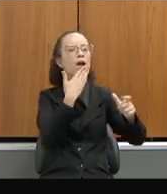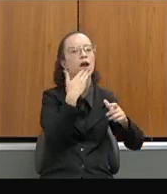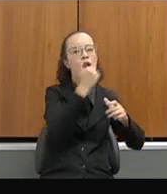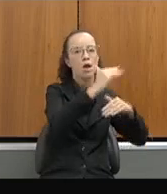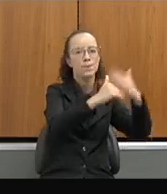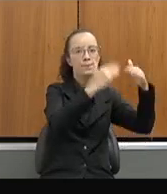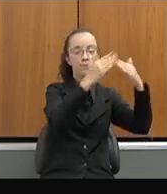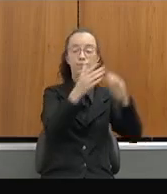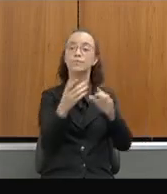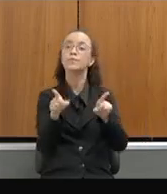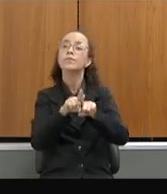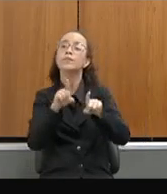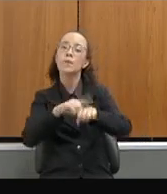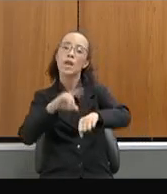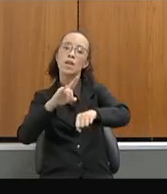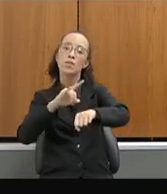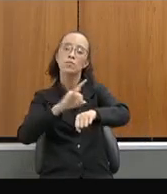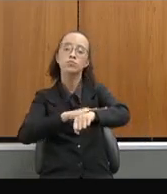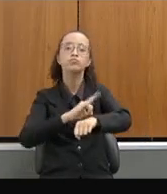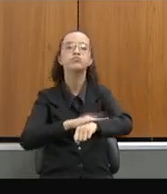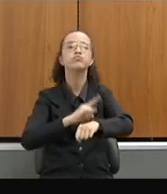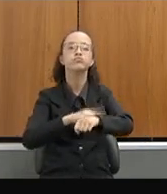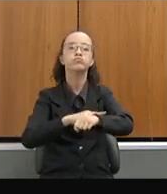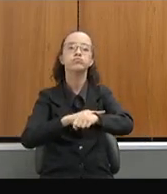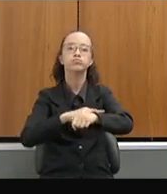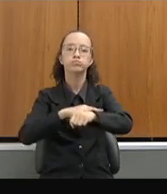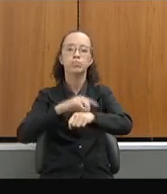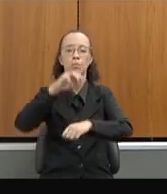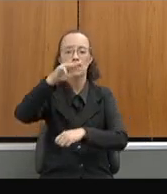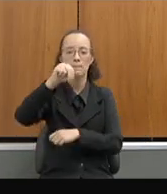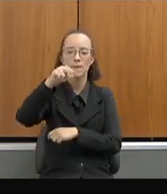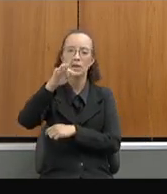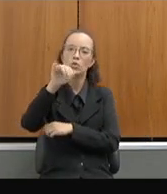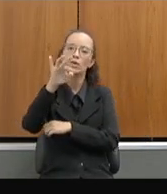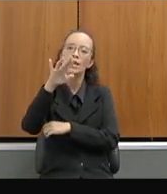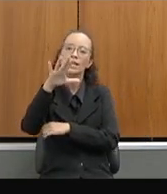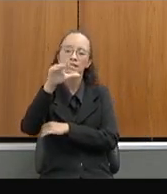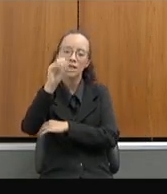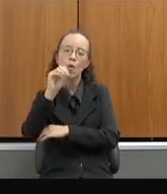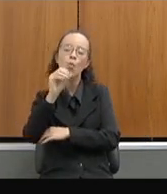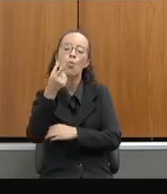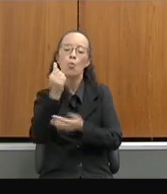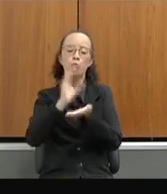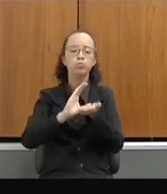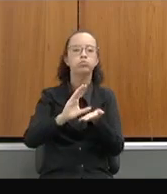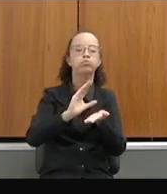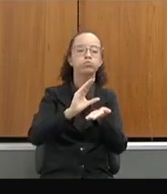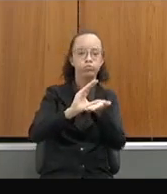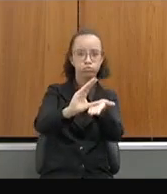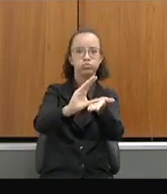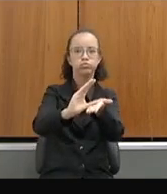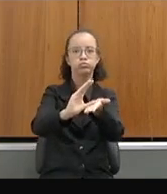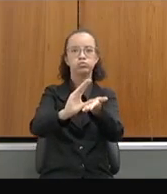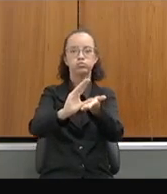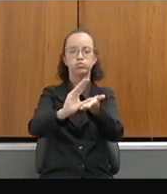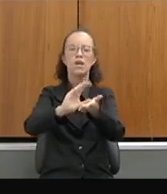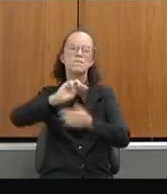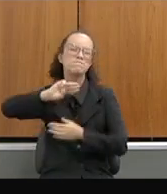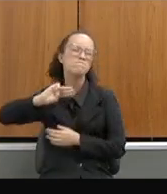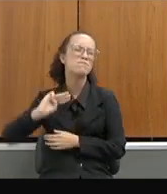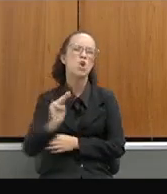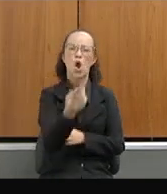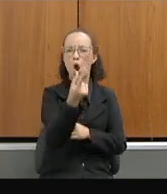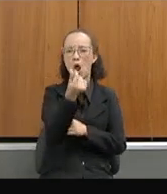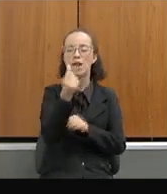manutenção em custeio e conservação, foram investidos 104 bilhões desde 2019. E manutenção